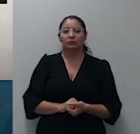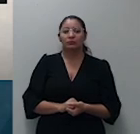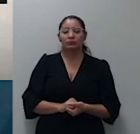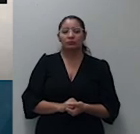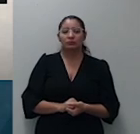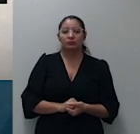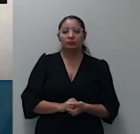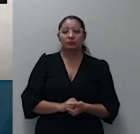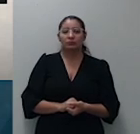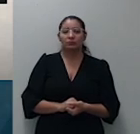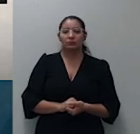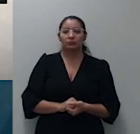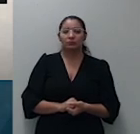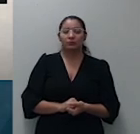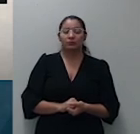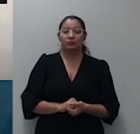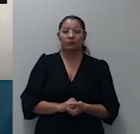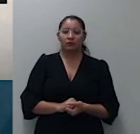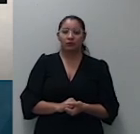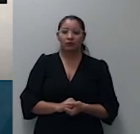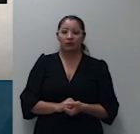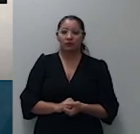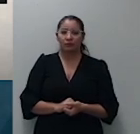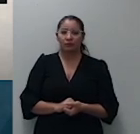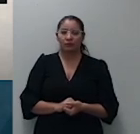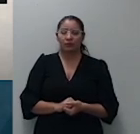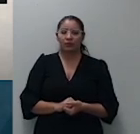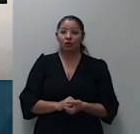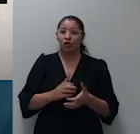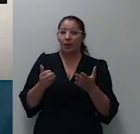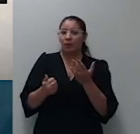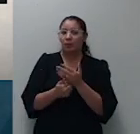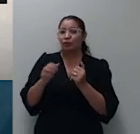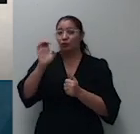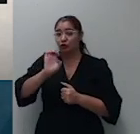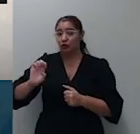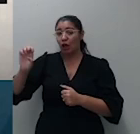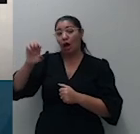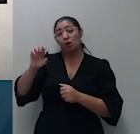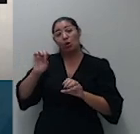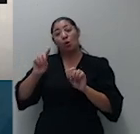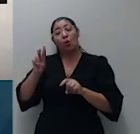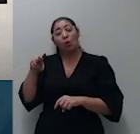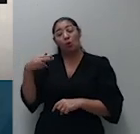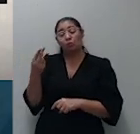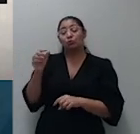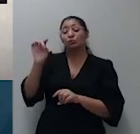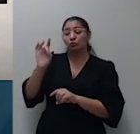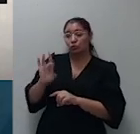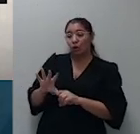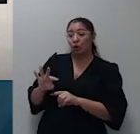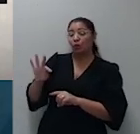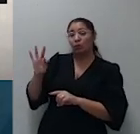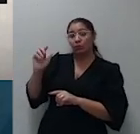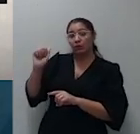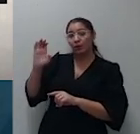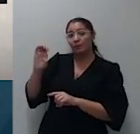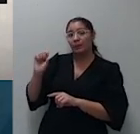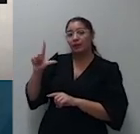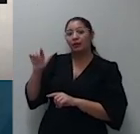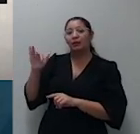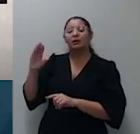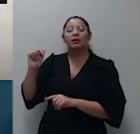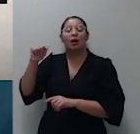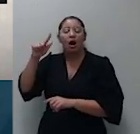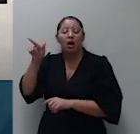subsidiária ao do estado ora somente do tabelião e transcrevi na página 4